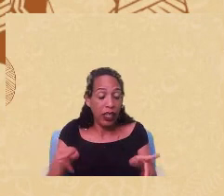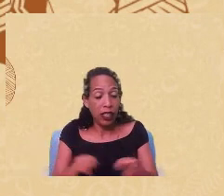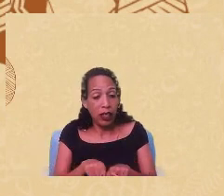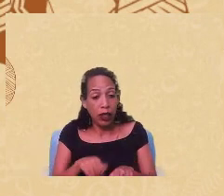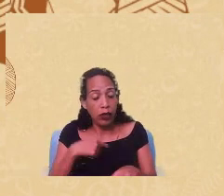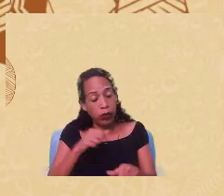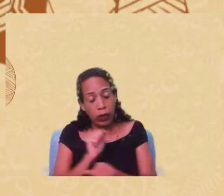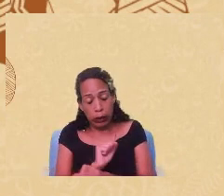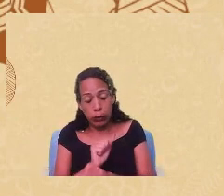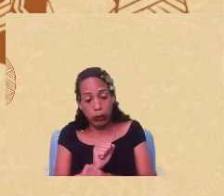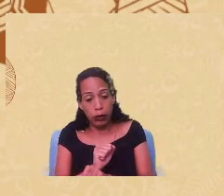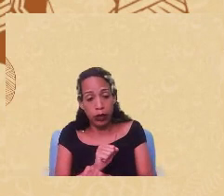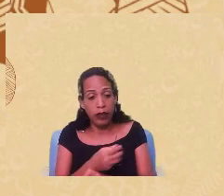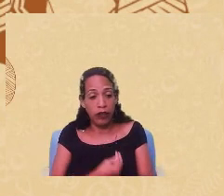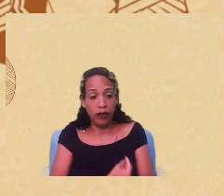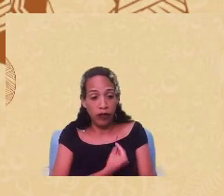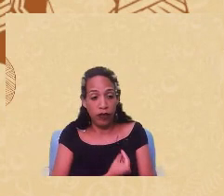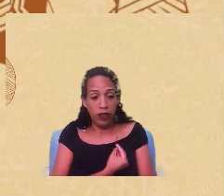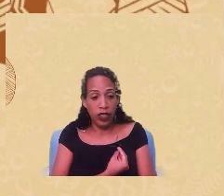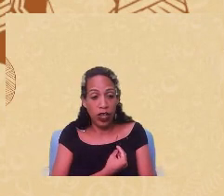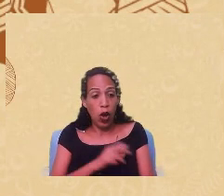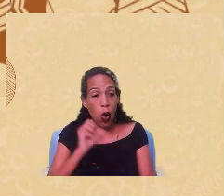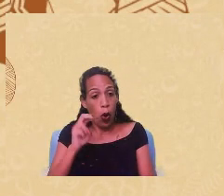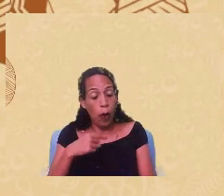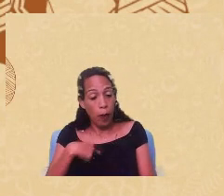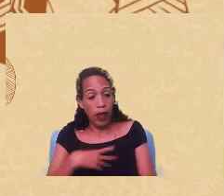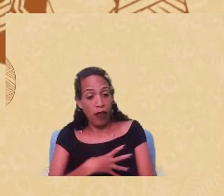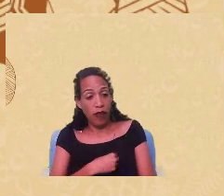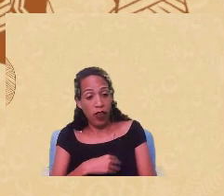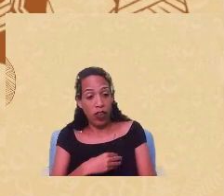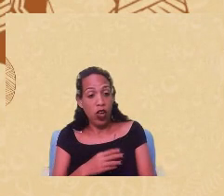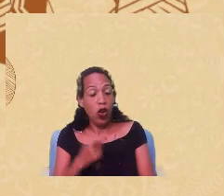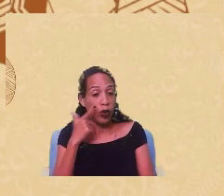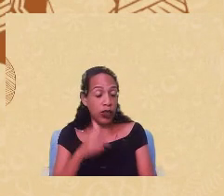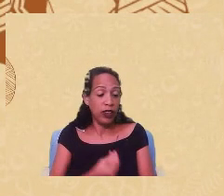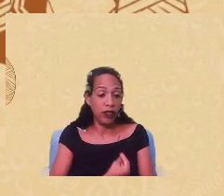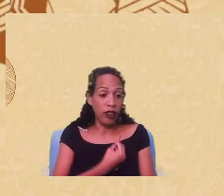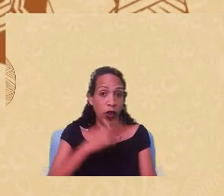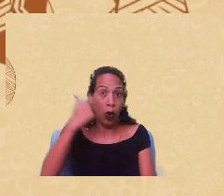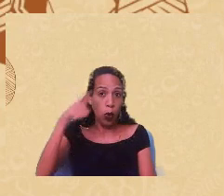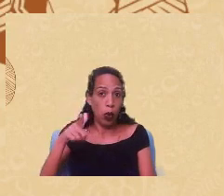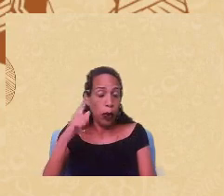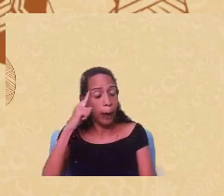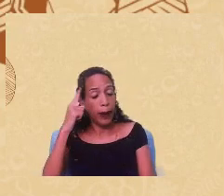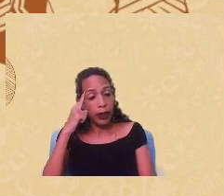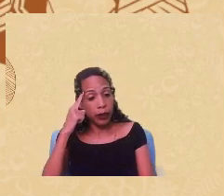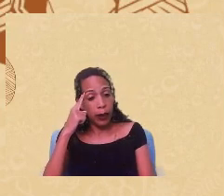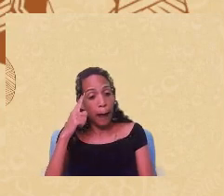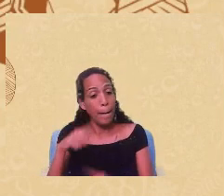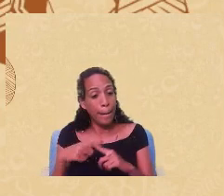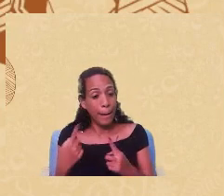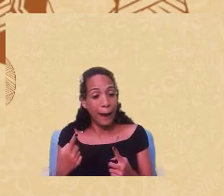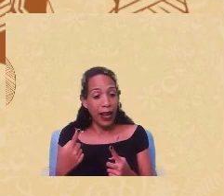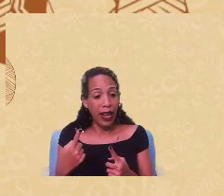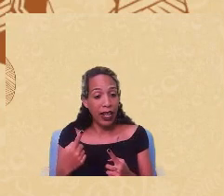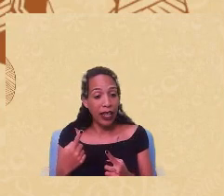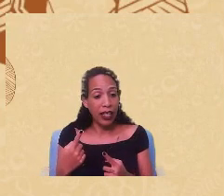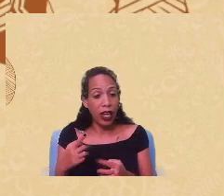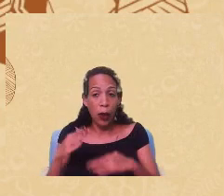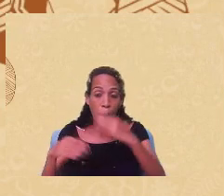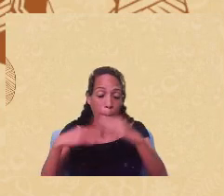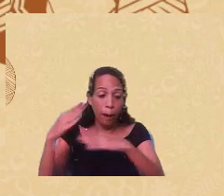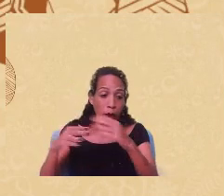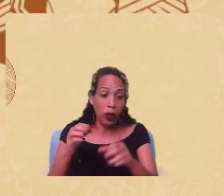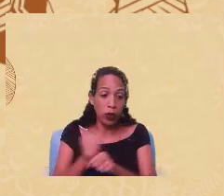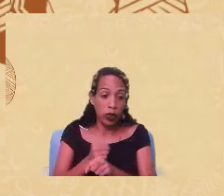que ainda em vida ou pelo menos a minha filha a gente consiga viver numa sociedade com uma outra lógica mas por enquanto para os próximos anos a